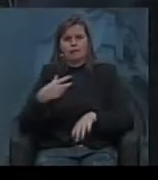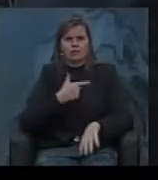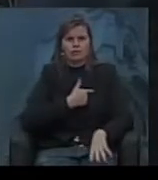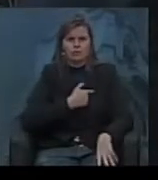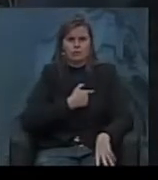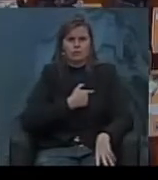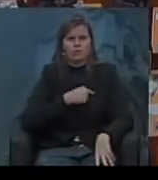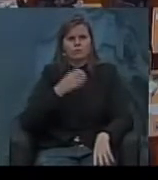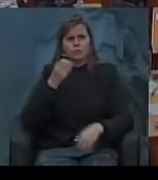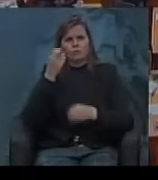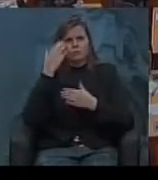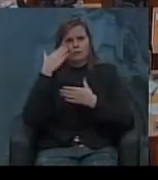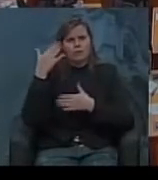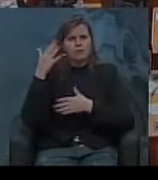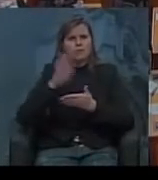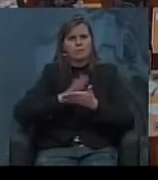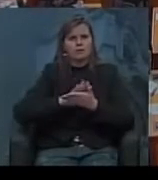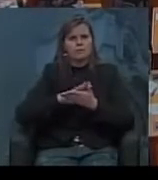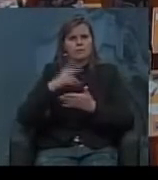Obrigado, professor. Parabéns pela palestra.